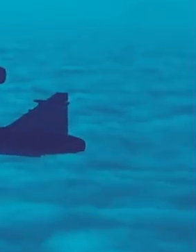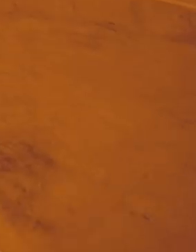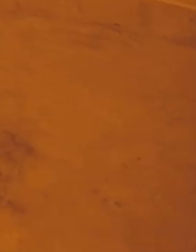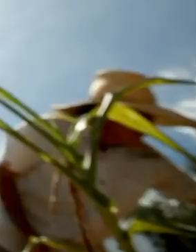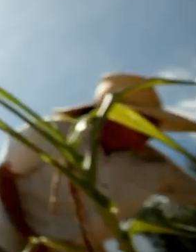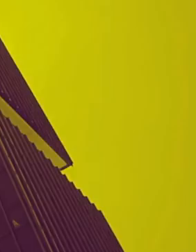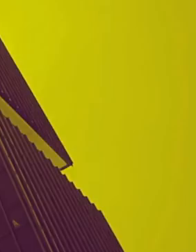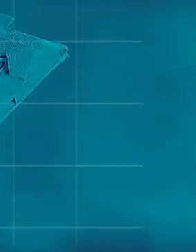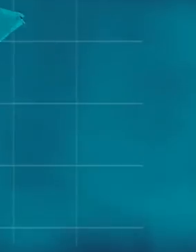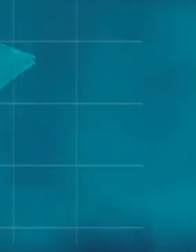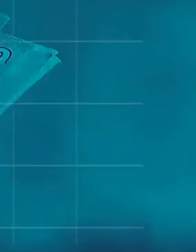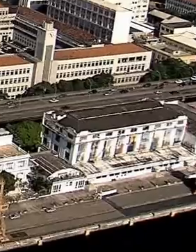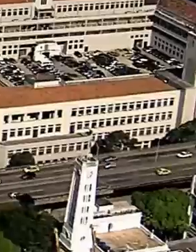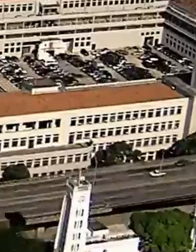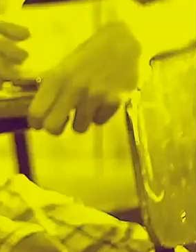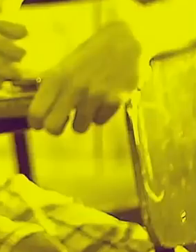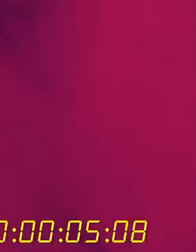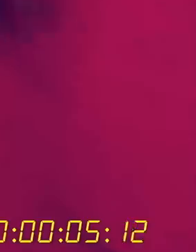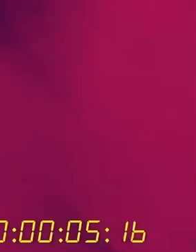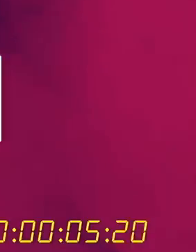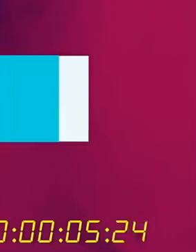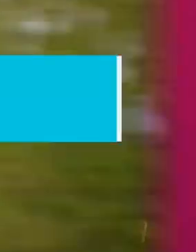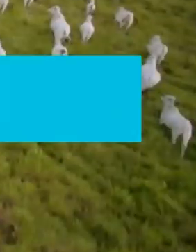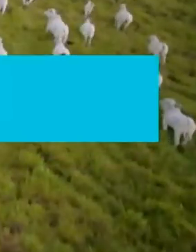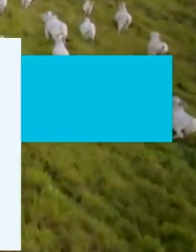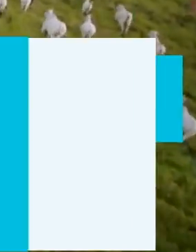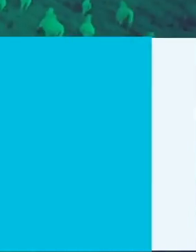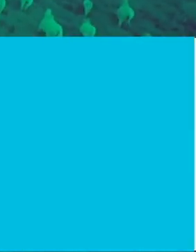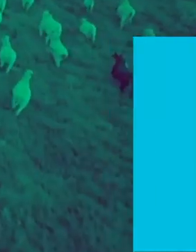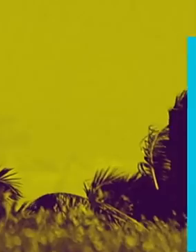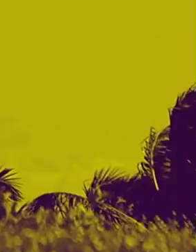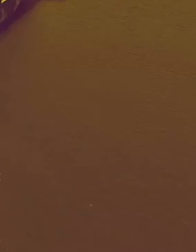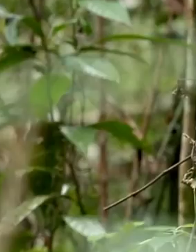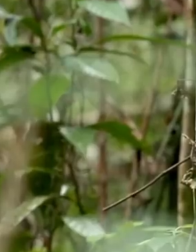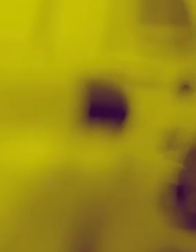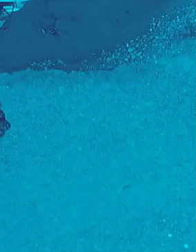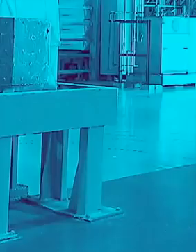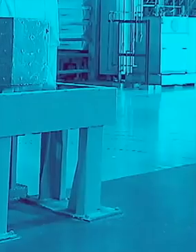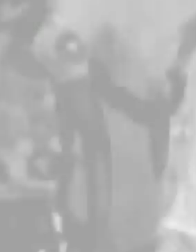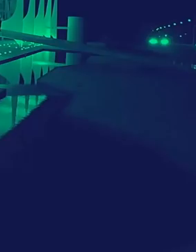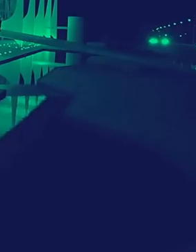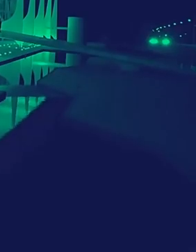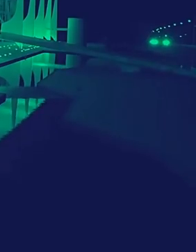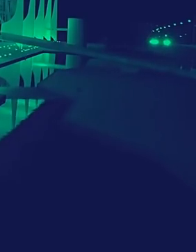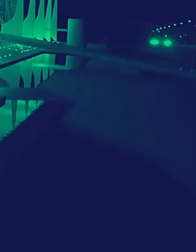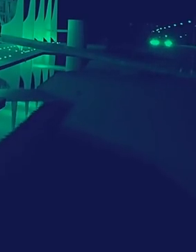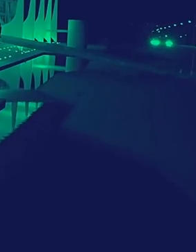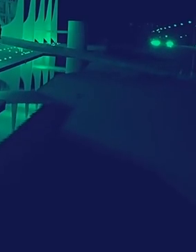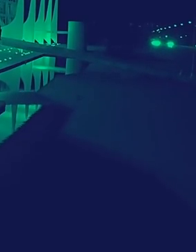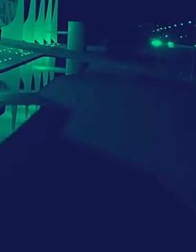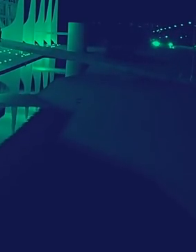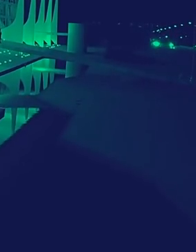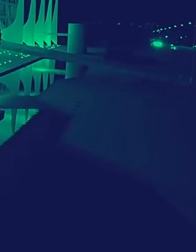Acompanhe agora um na NBR e a Governo